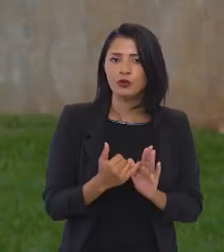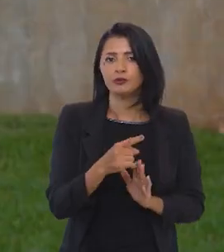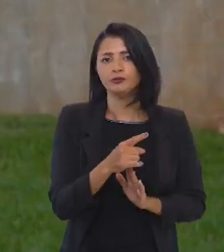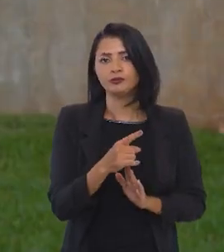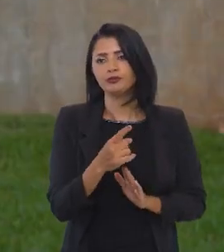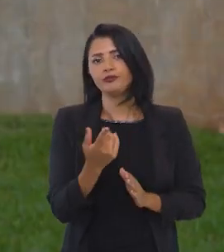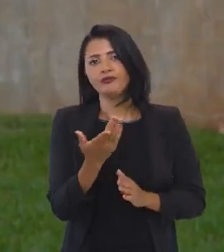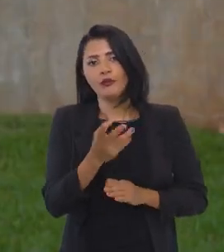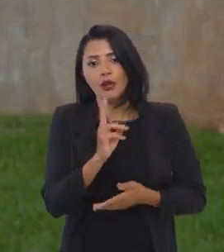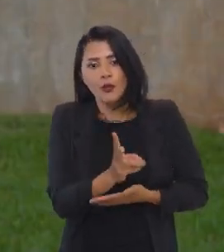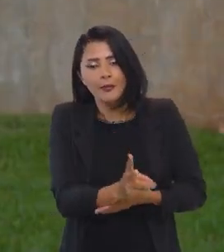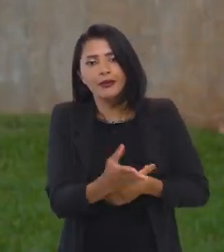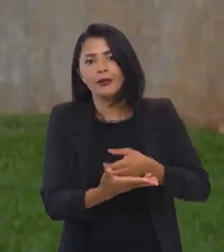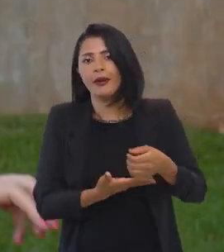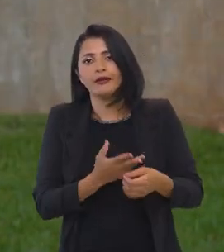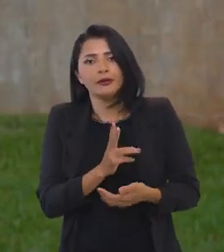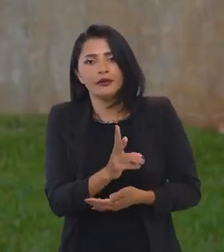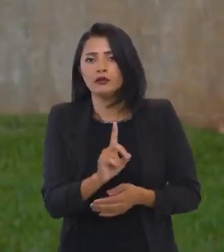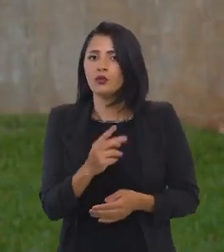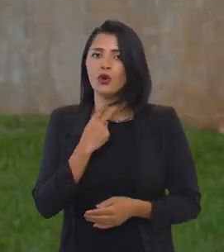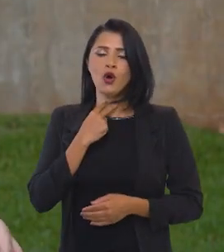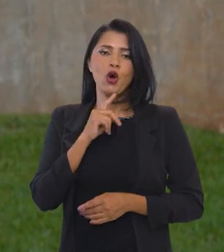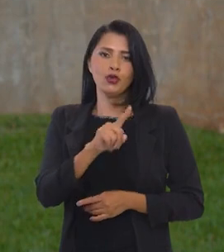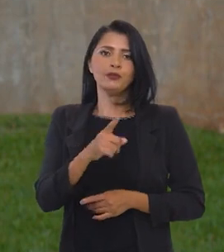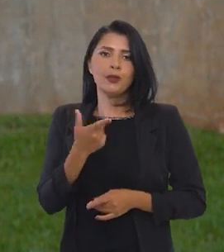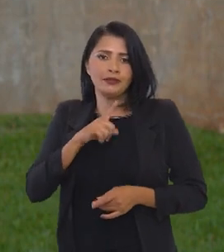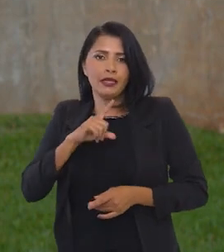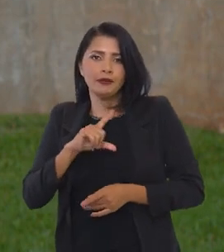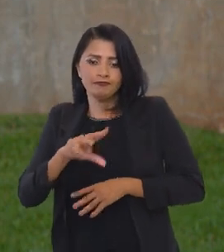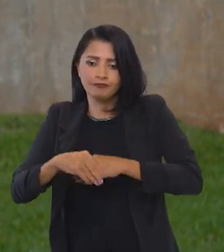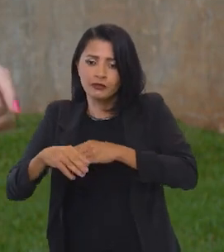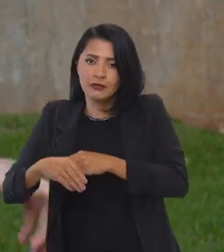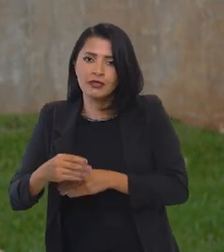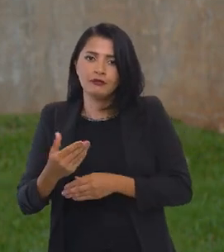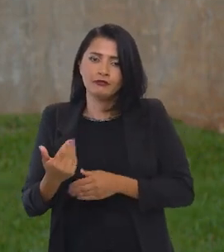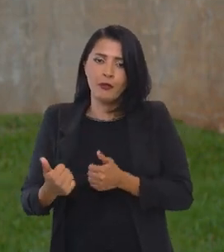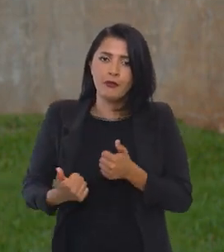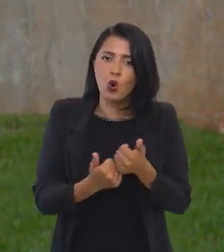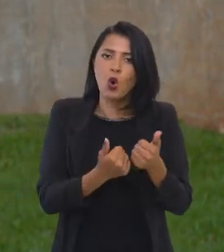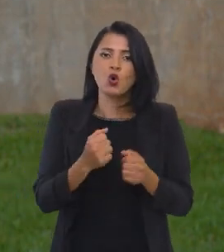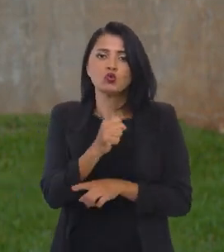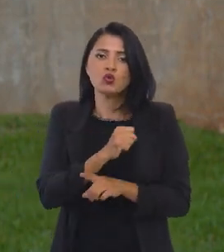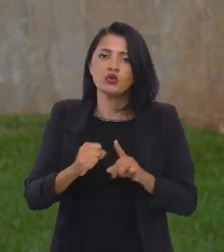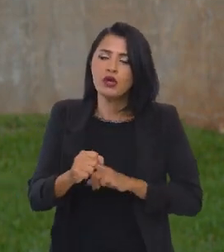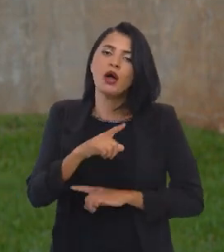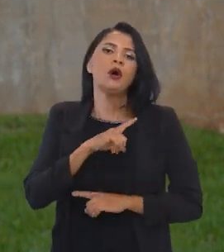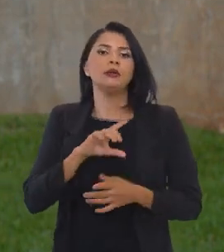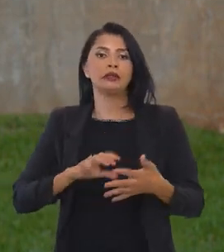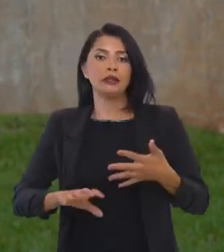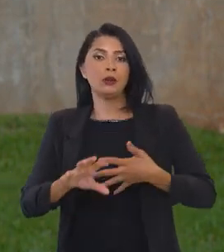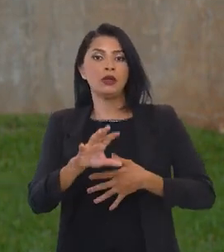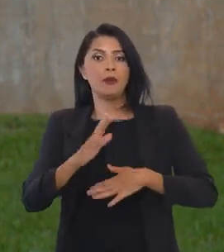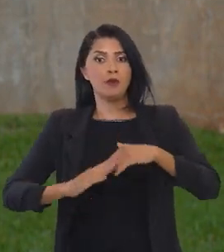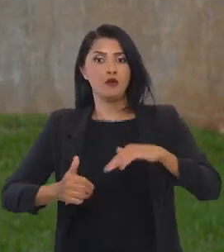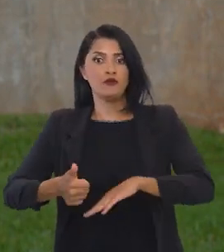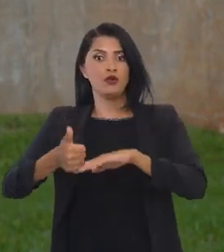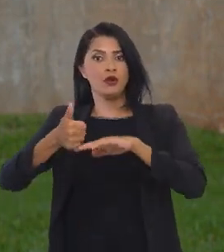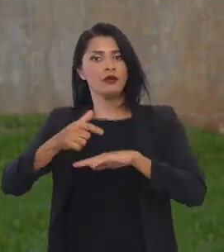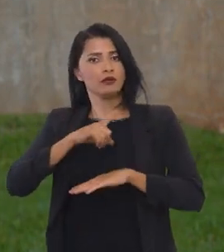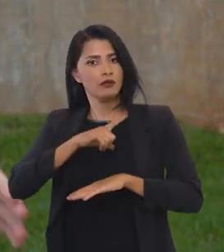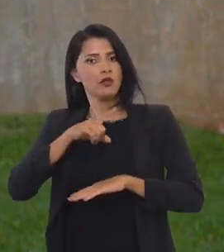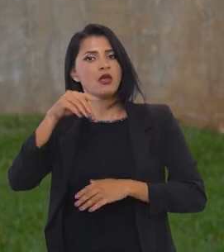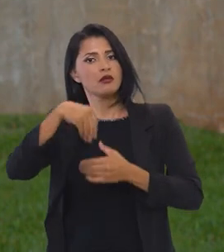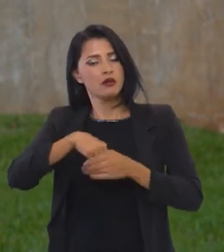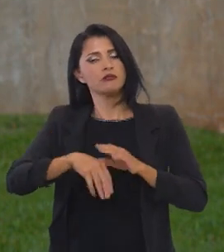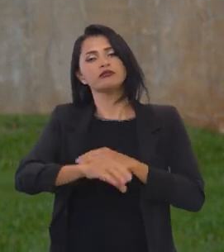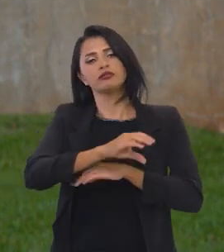imposto sobre a mesma base, mas aí você tem todas as contribuições sociais ou de categorias profissionais